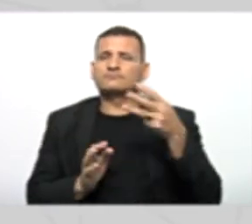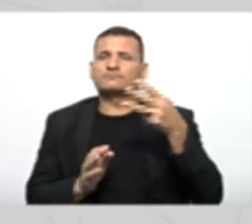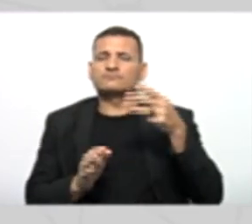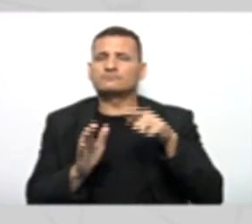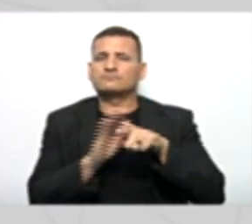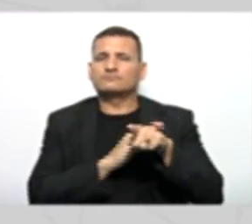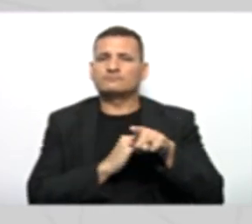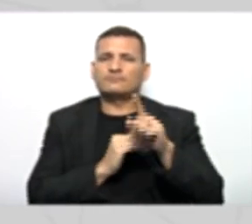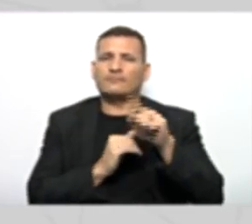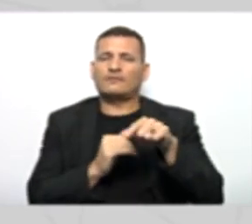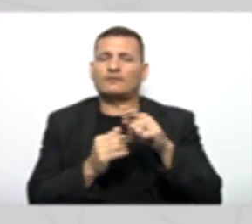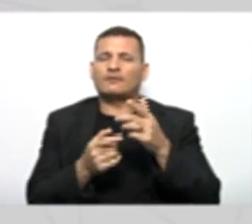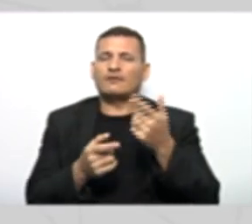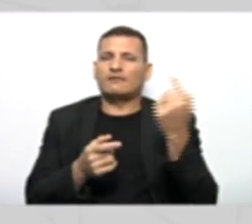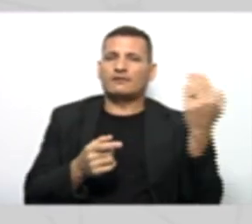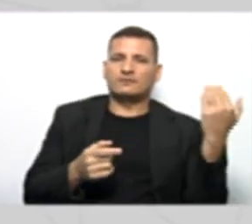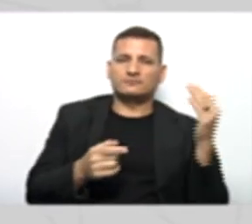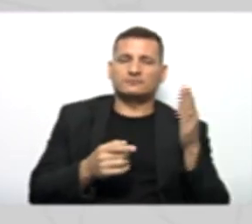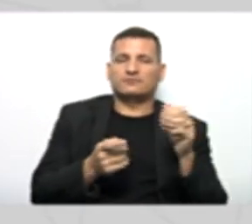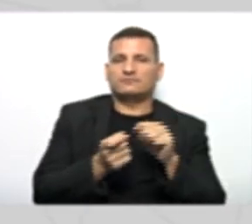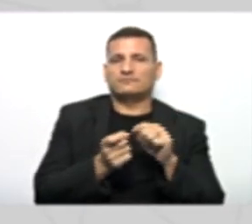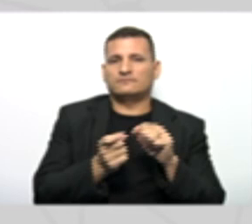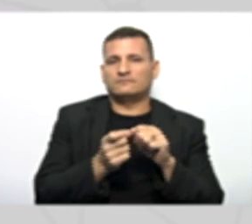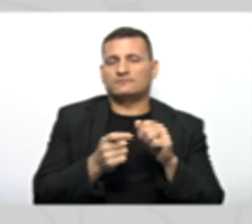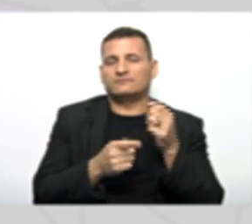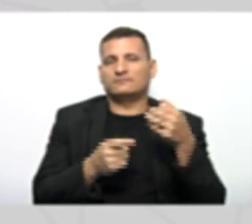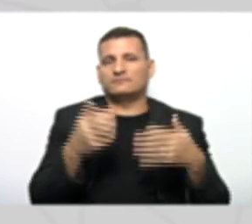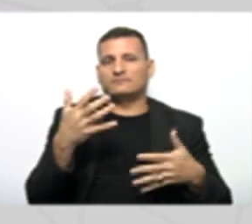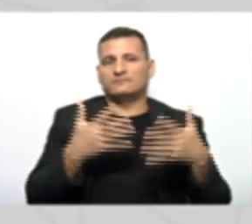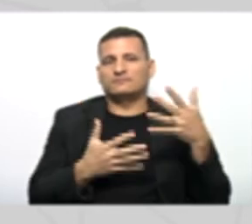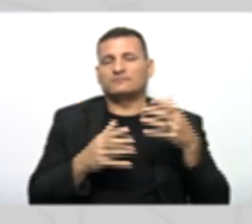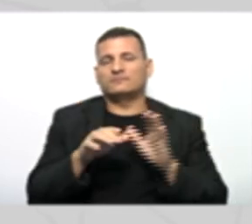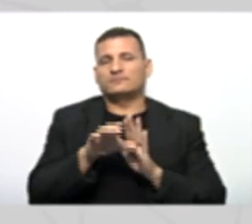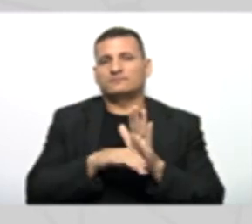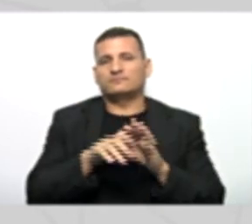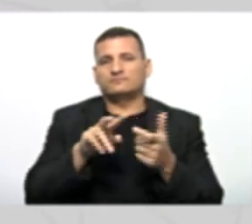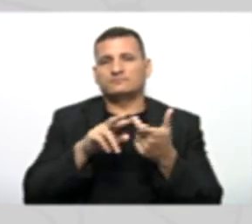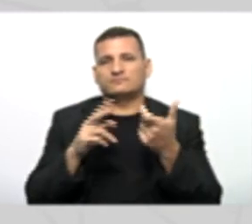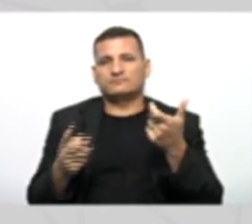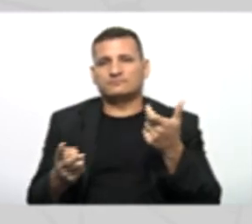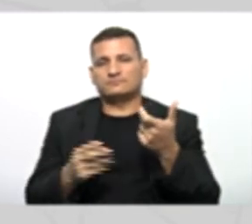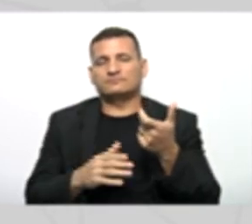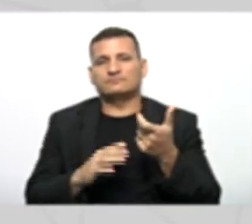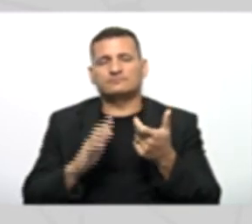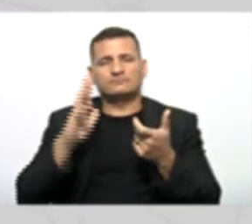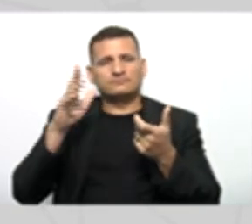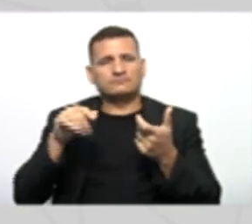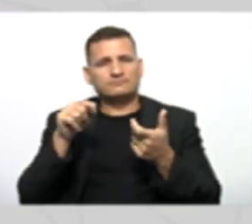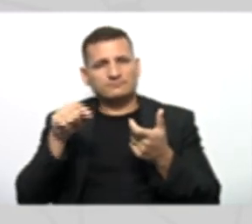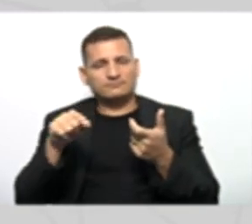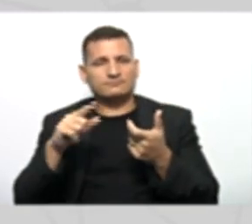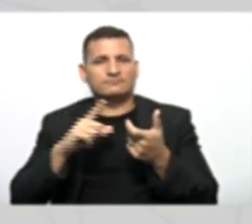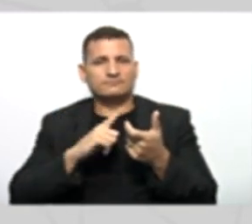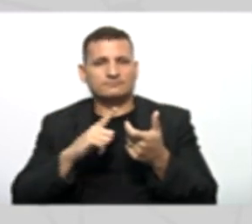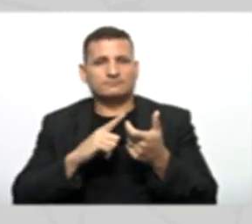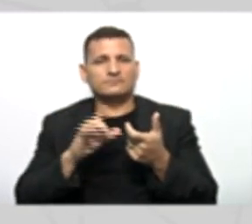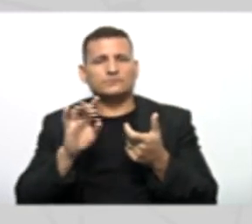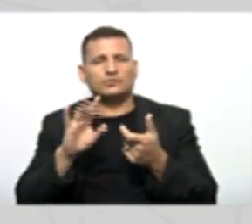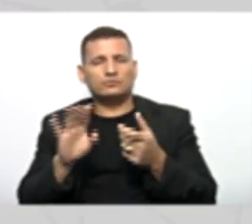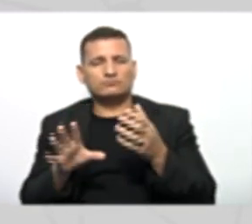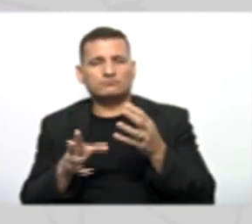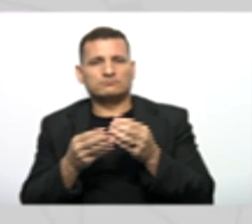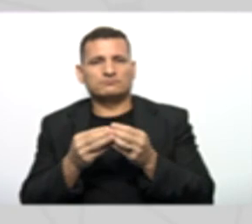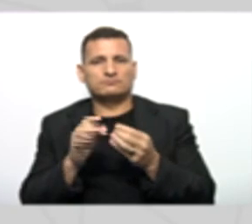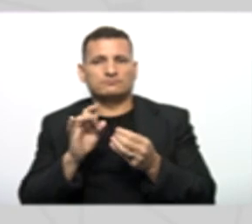Foi aquela que a gente Fez na explicação Do conceito De herança Toda a resolução Dessa questão Um pouquinho mais Complementada